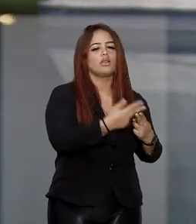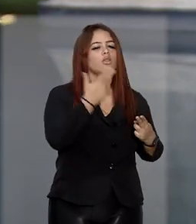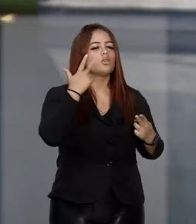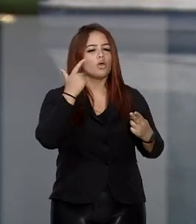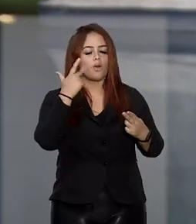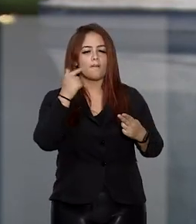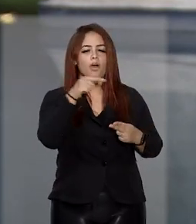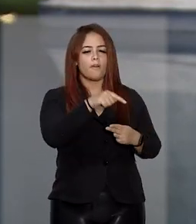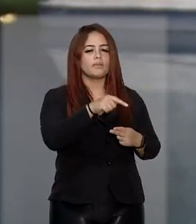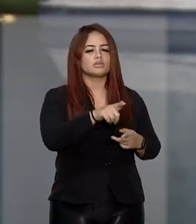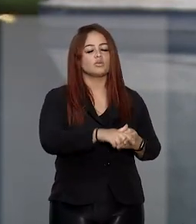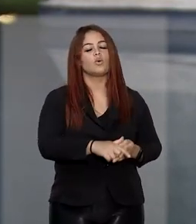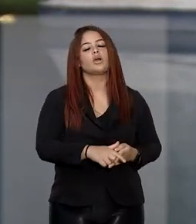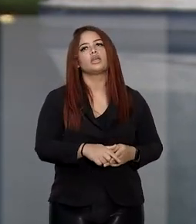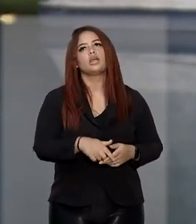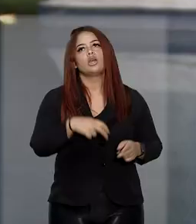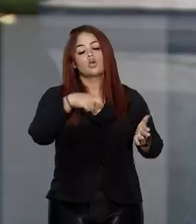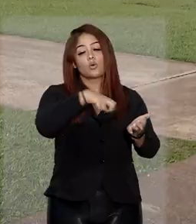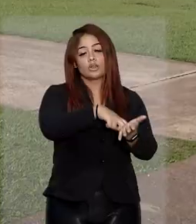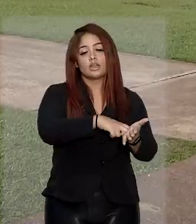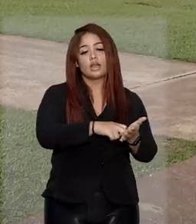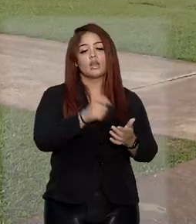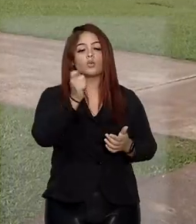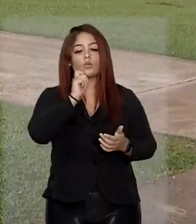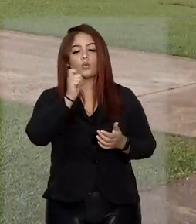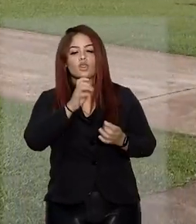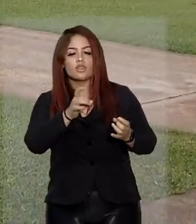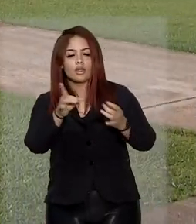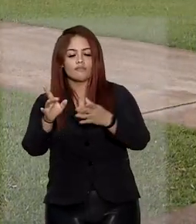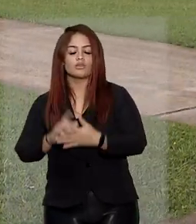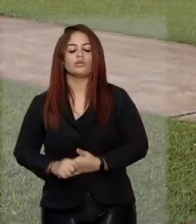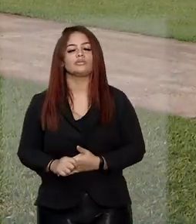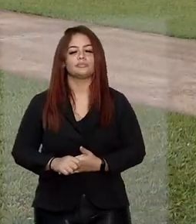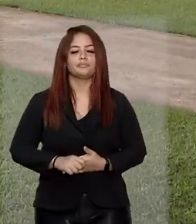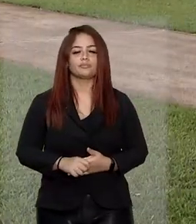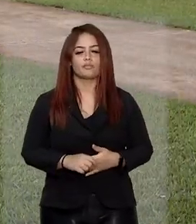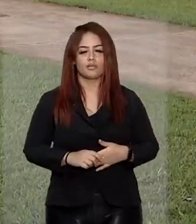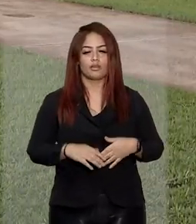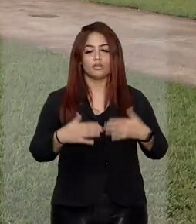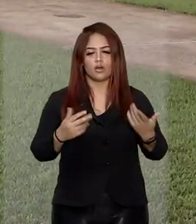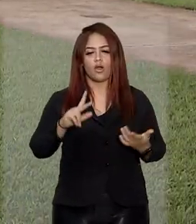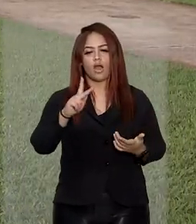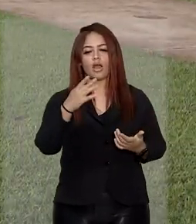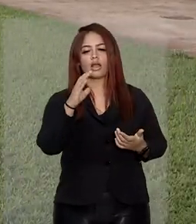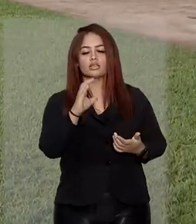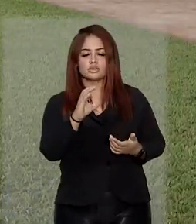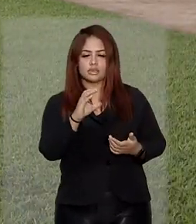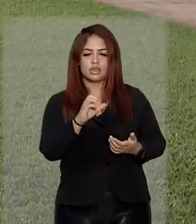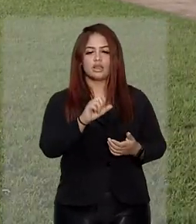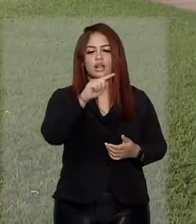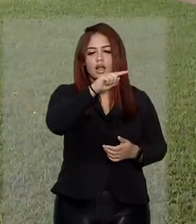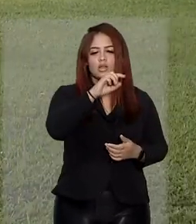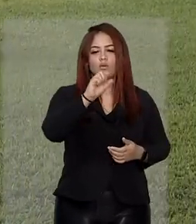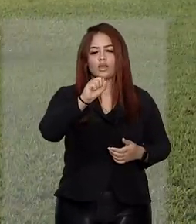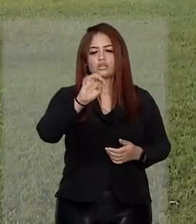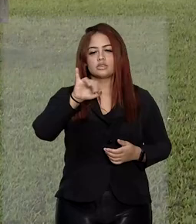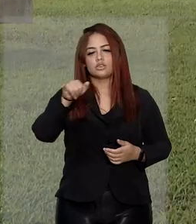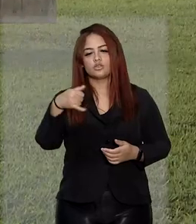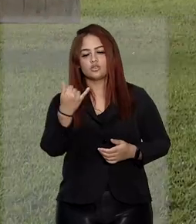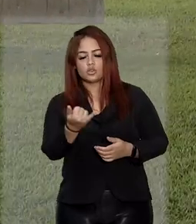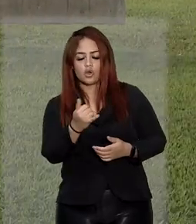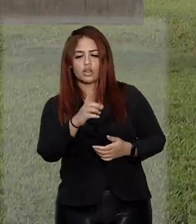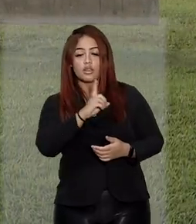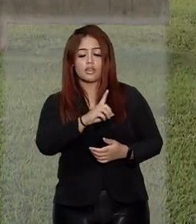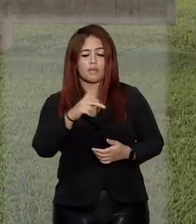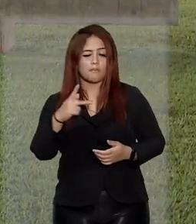que foi condenada por tráfico de drogas. Em habeas corpus, no Superior Tribunal de Justiça, a Defensoria Pública alegou que o